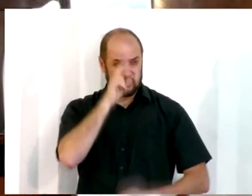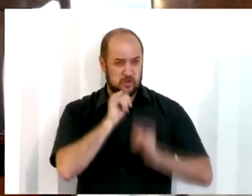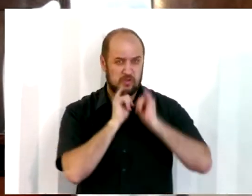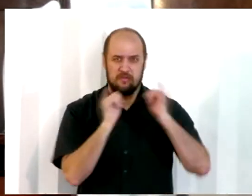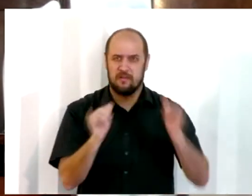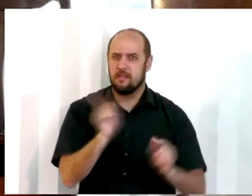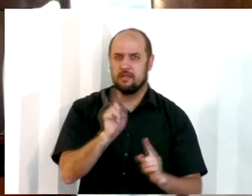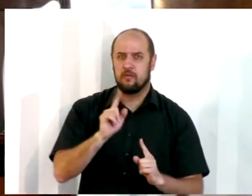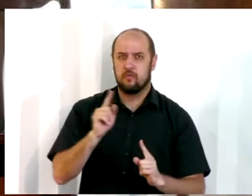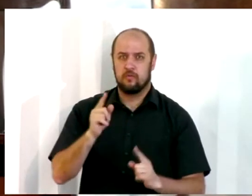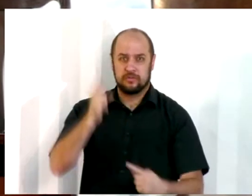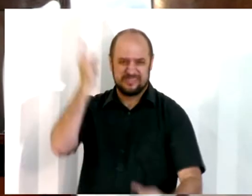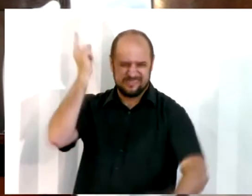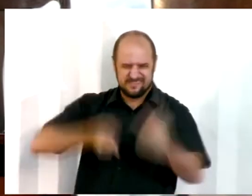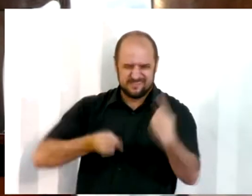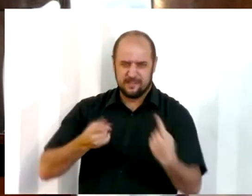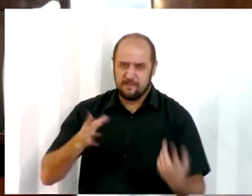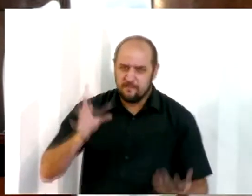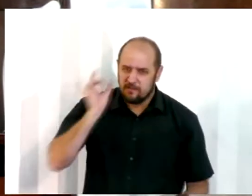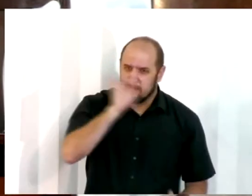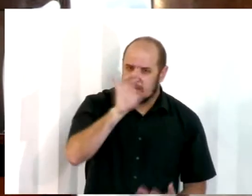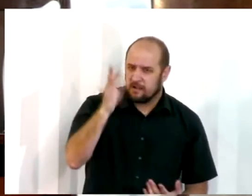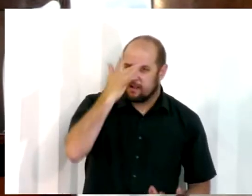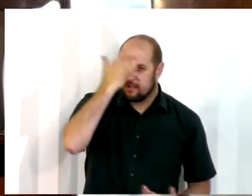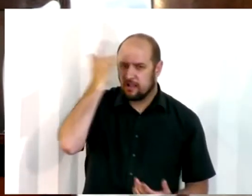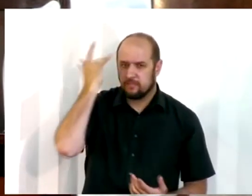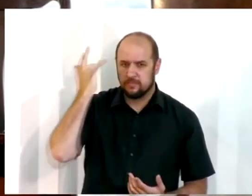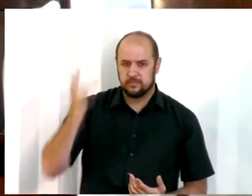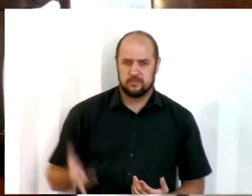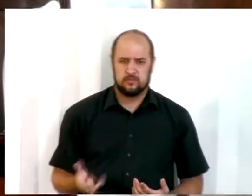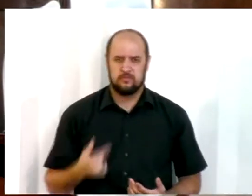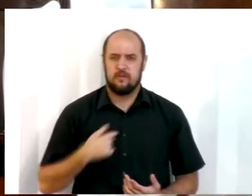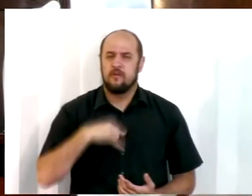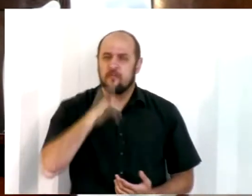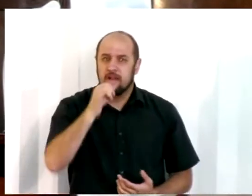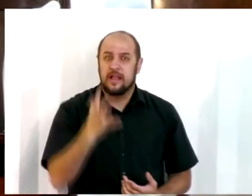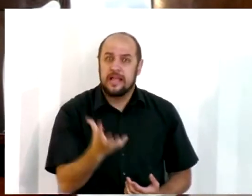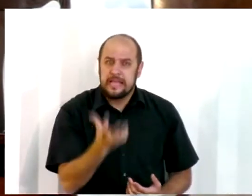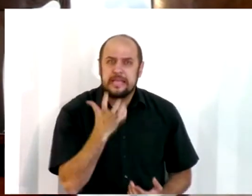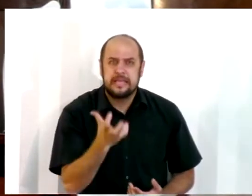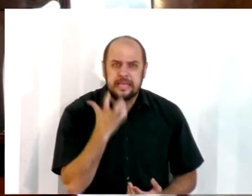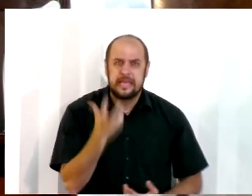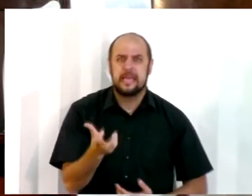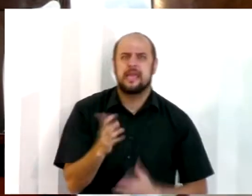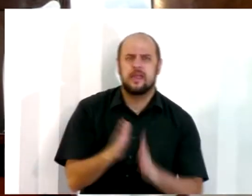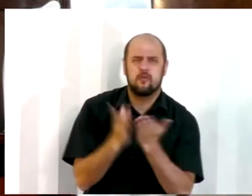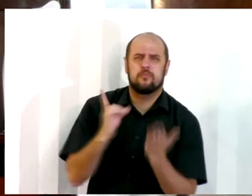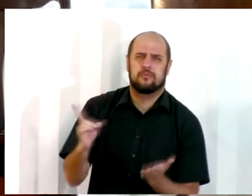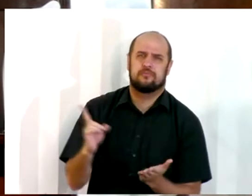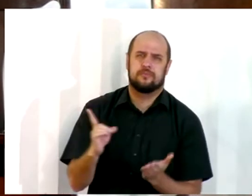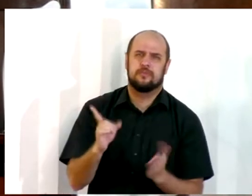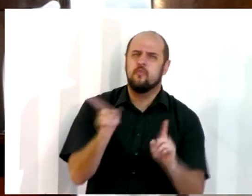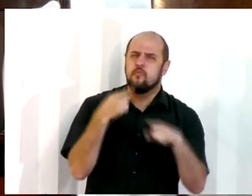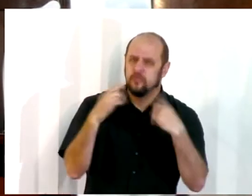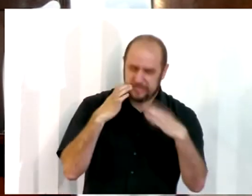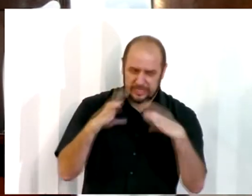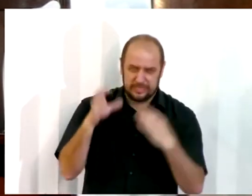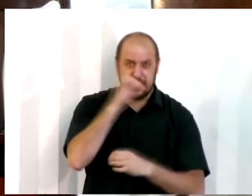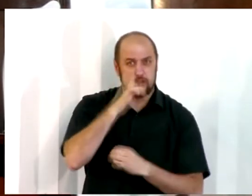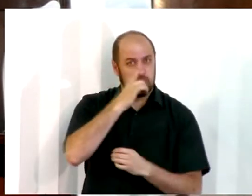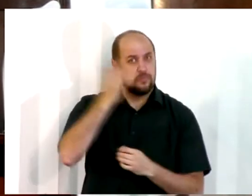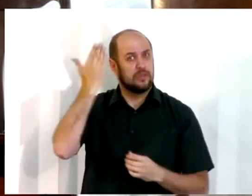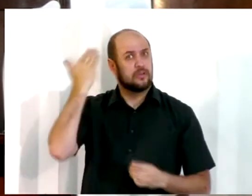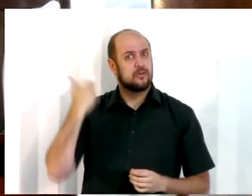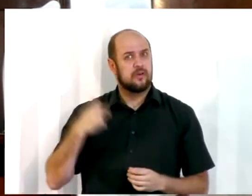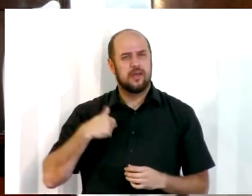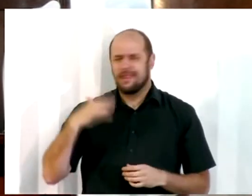um desafio para cada um de nós, de pedirmos, eu quero ouvir a palavra, qual é o hino que a gente cantou alguns domingos atrás aqui,